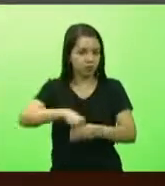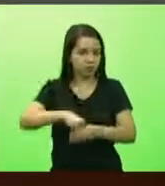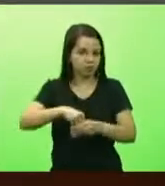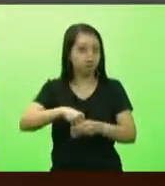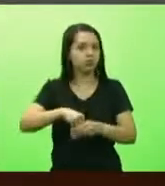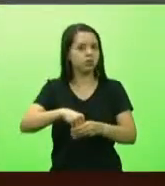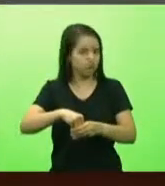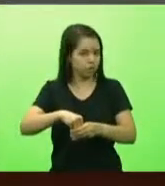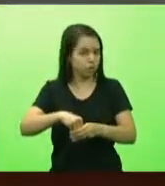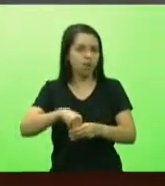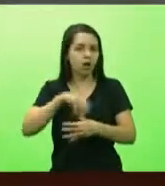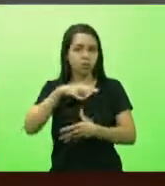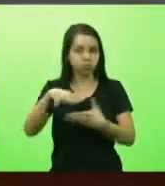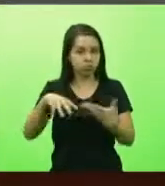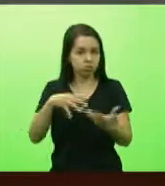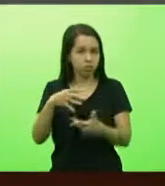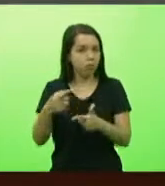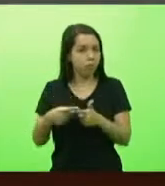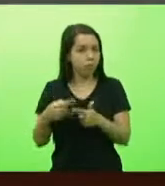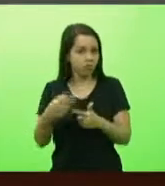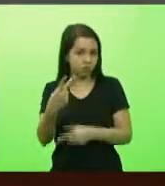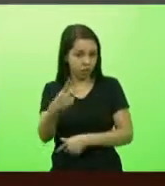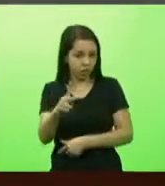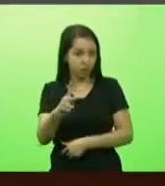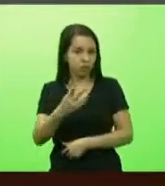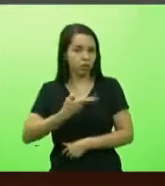Afinal de contas, foram os colegas seus,